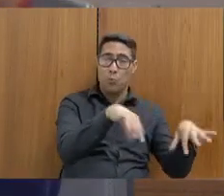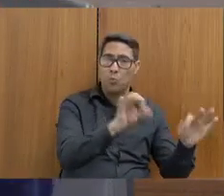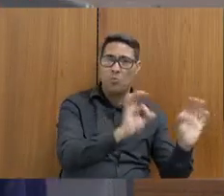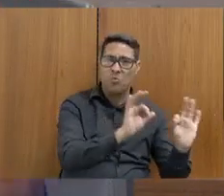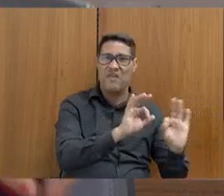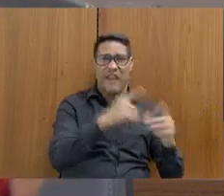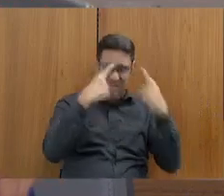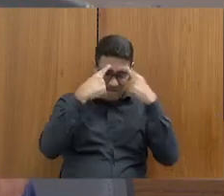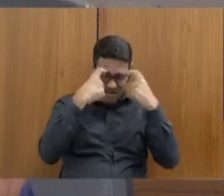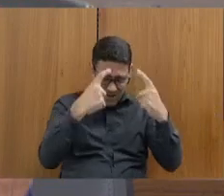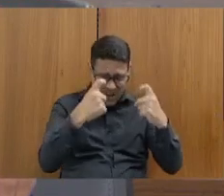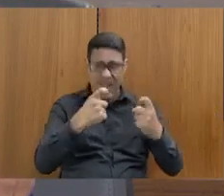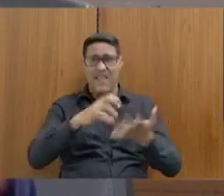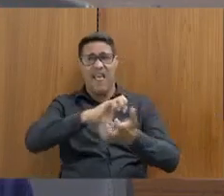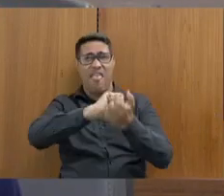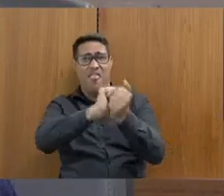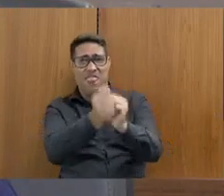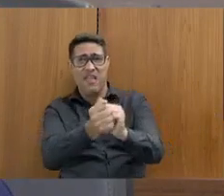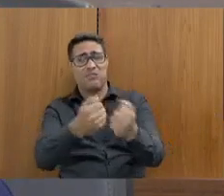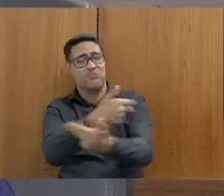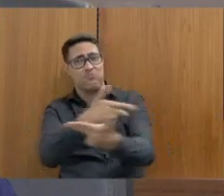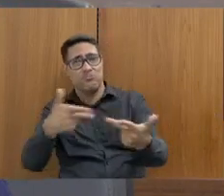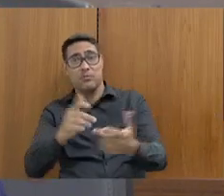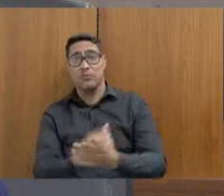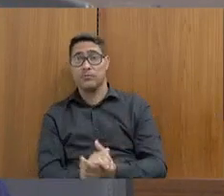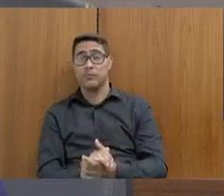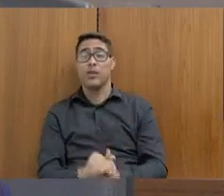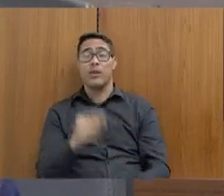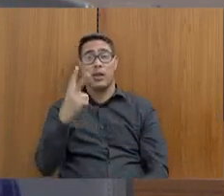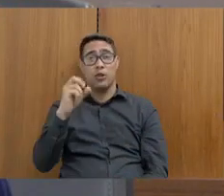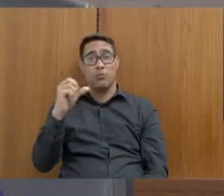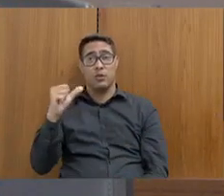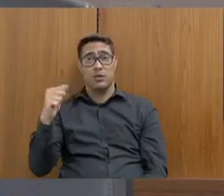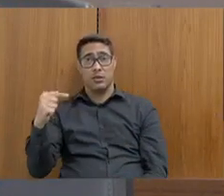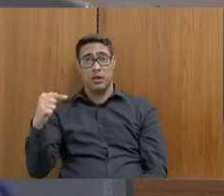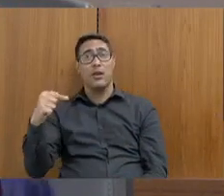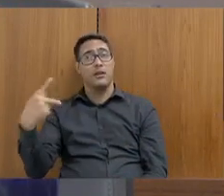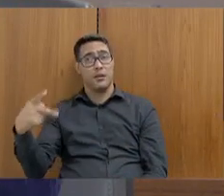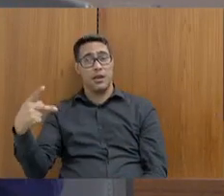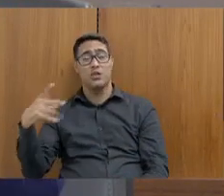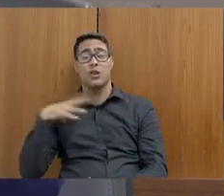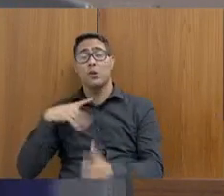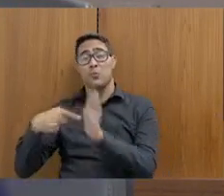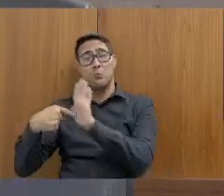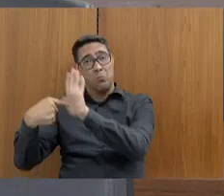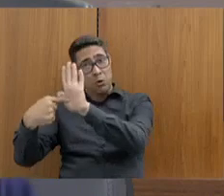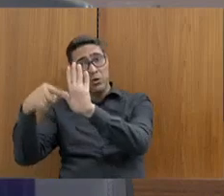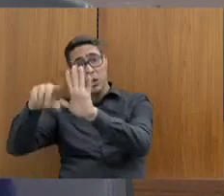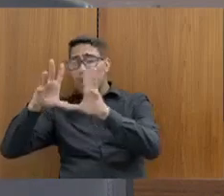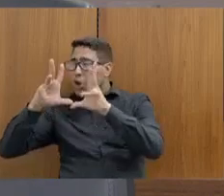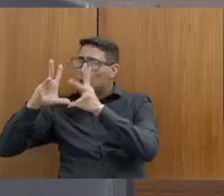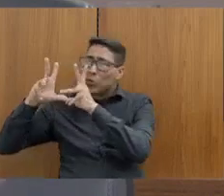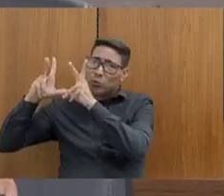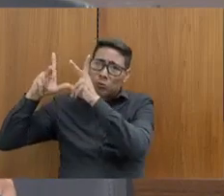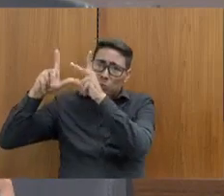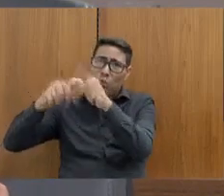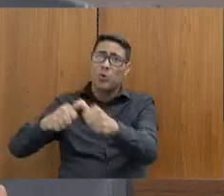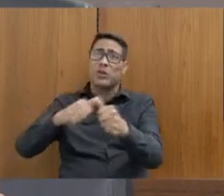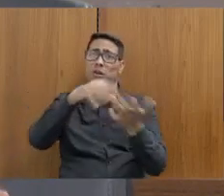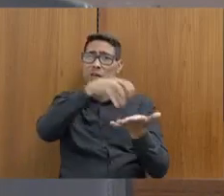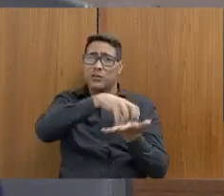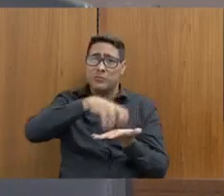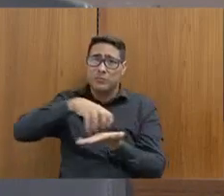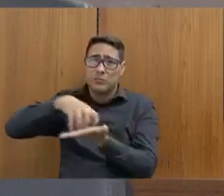outros. A última vistoria, feita em 2017, em comunidades terapêuticas de todo o Brasil, mostra que todas as comunidades